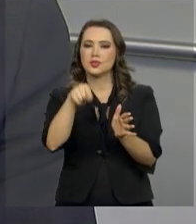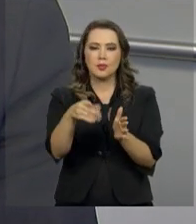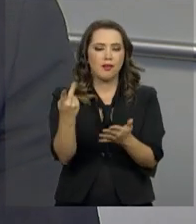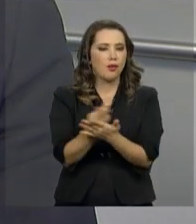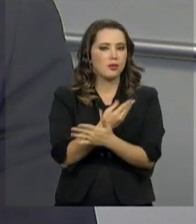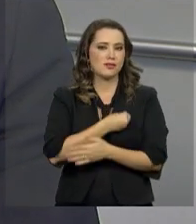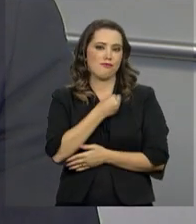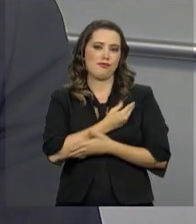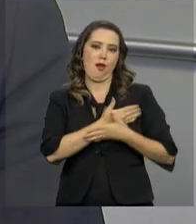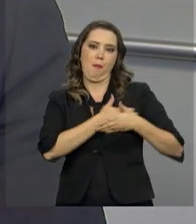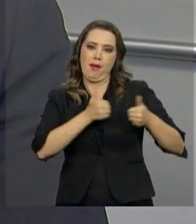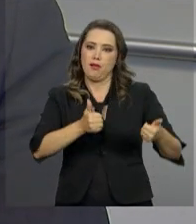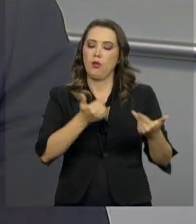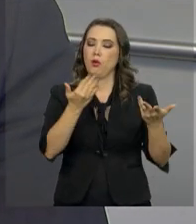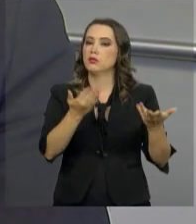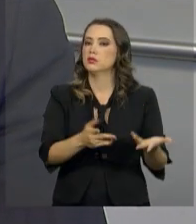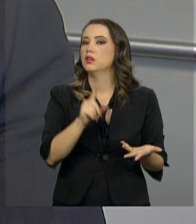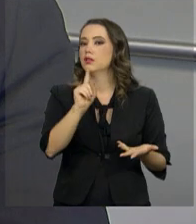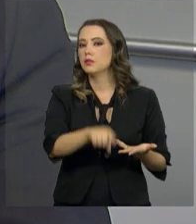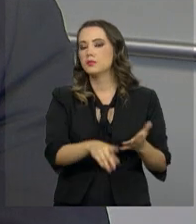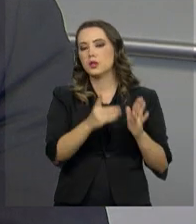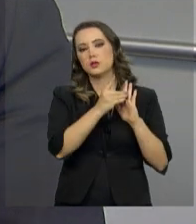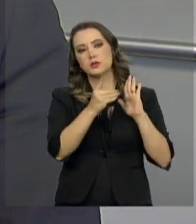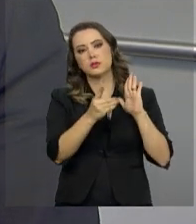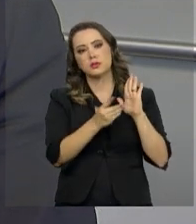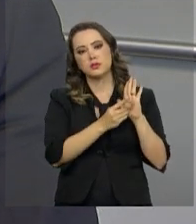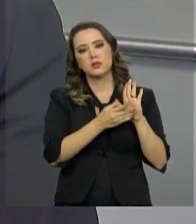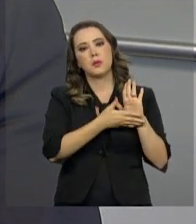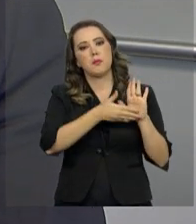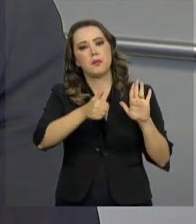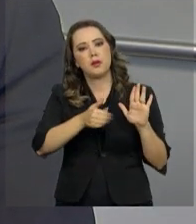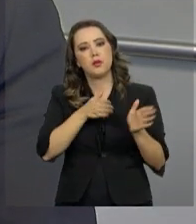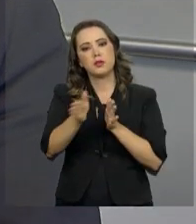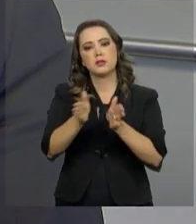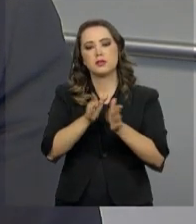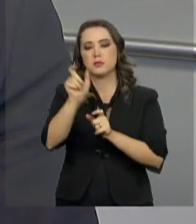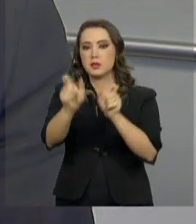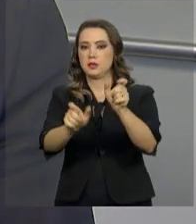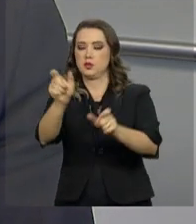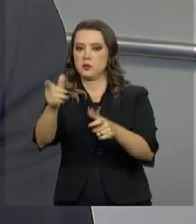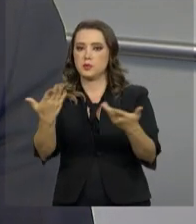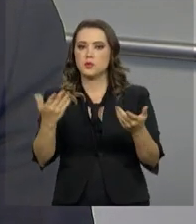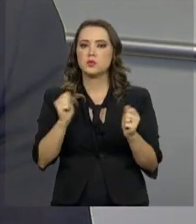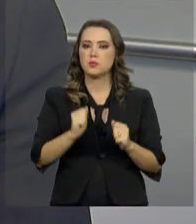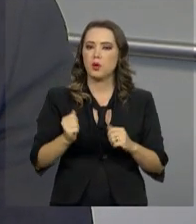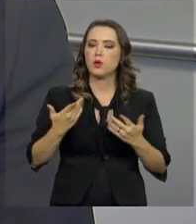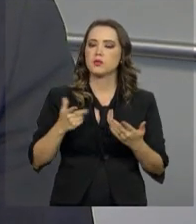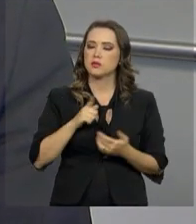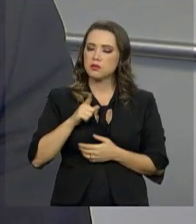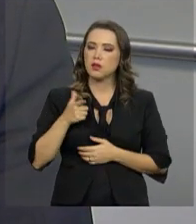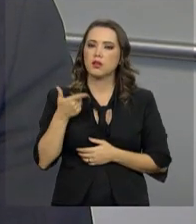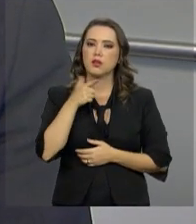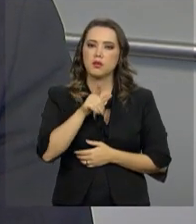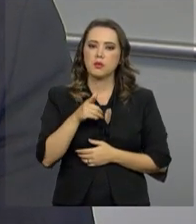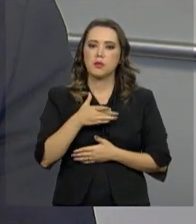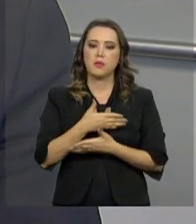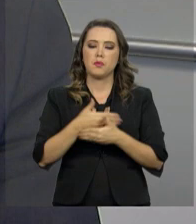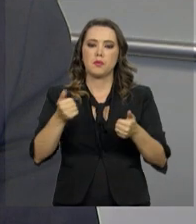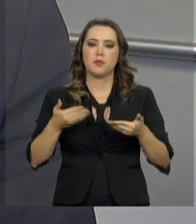aconteça. Então, esses decretos melhoram a acessibilidade dos espaços para que as pessoas possam ter uma melhor